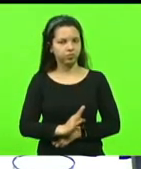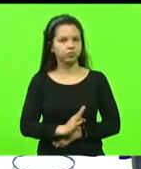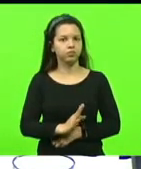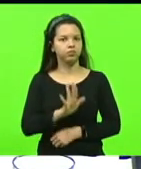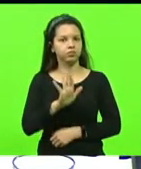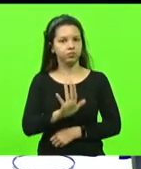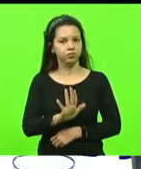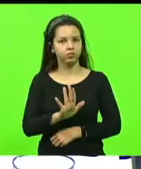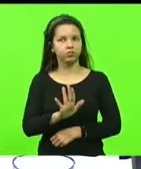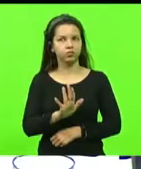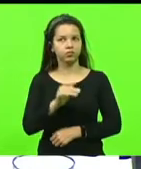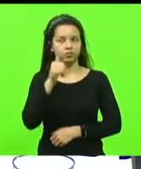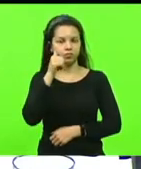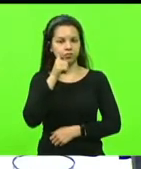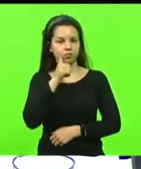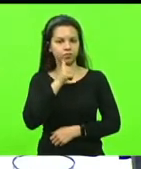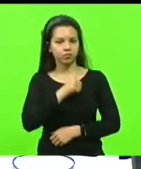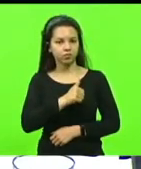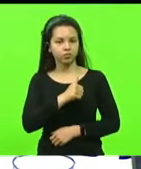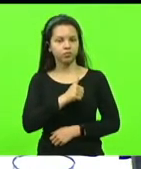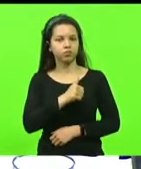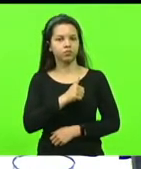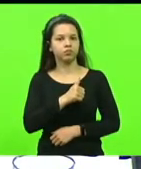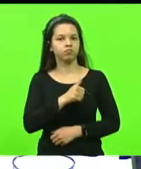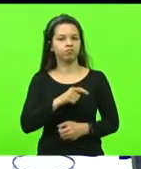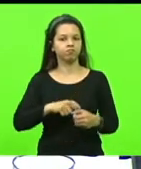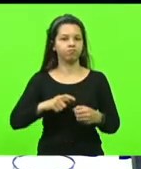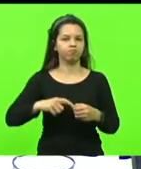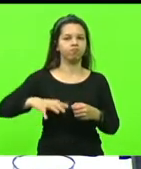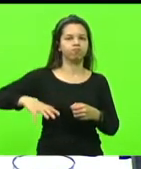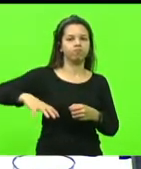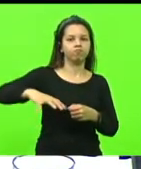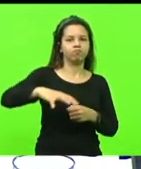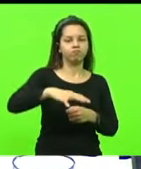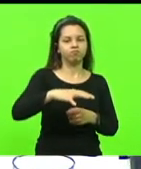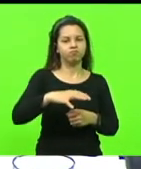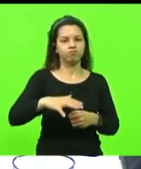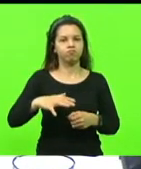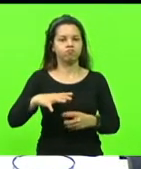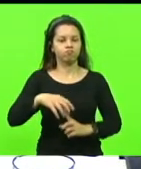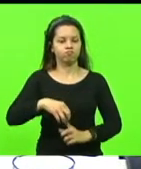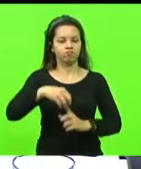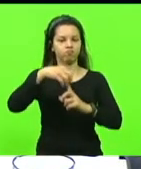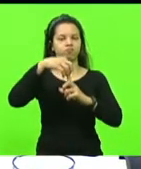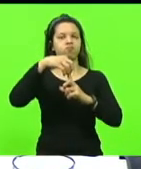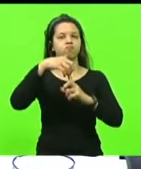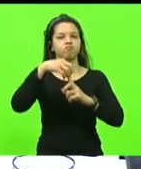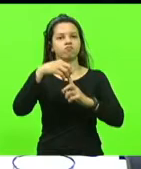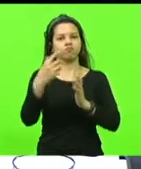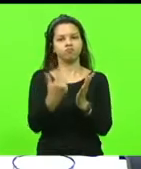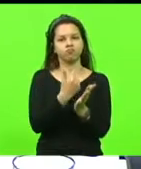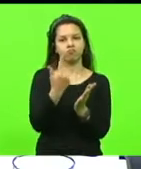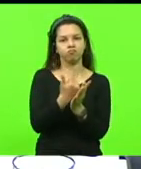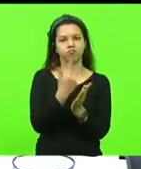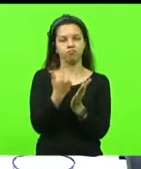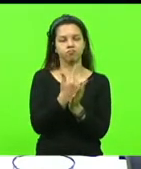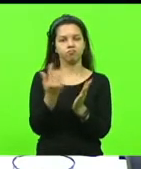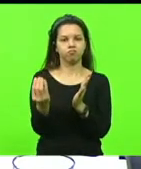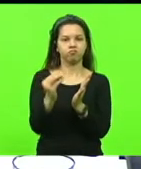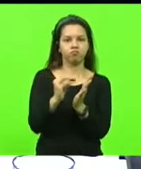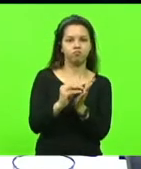mulheres ainda não ocupam espaços de destaque na literatura, na astronomia.